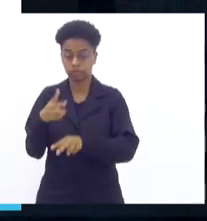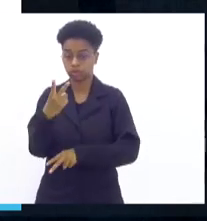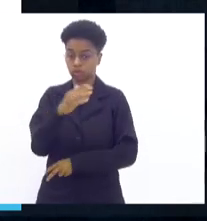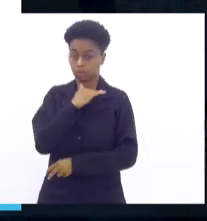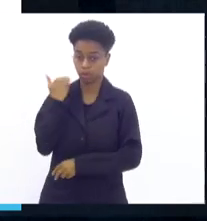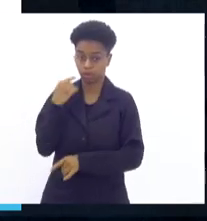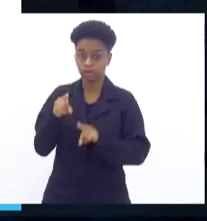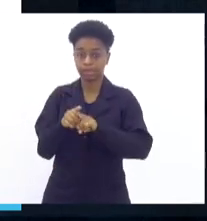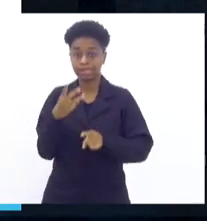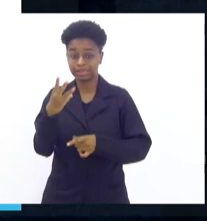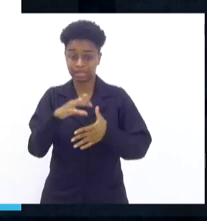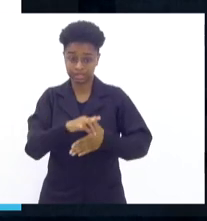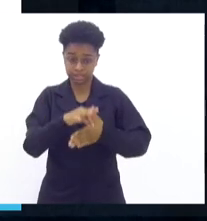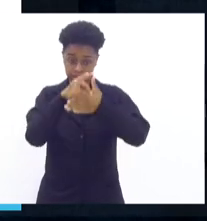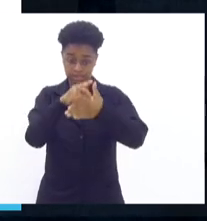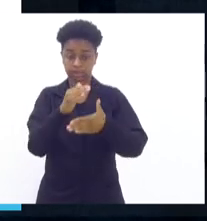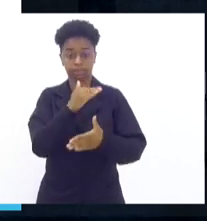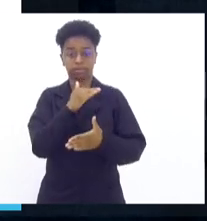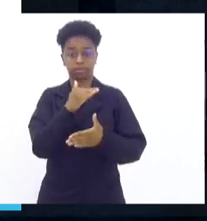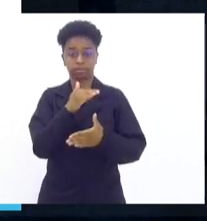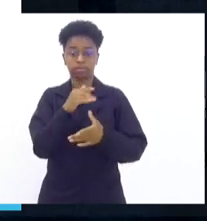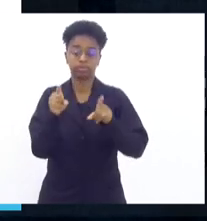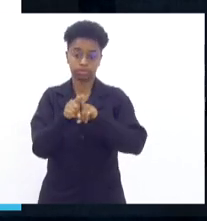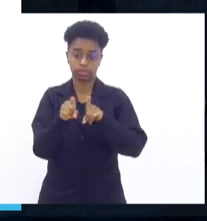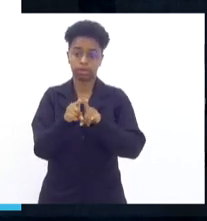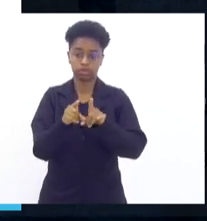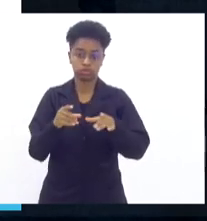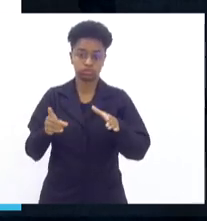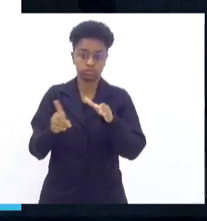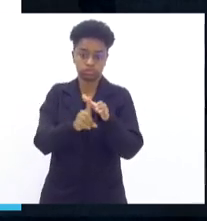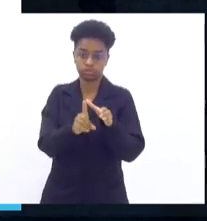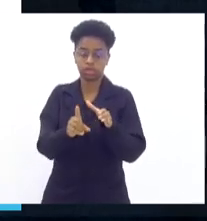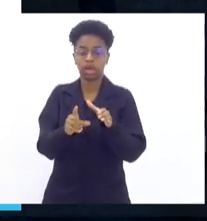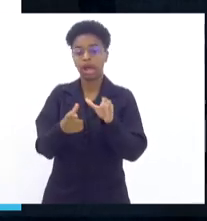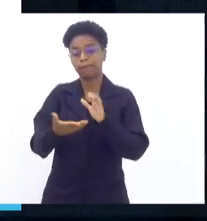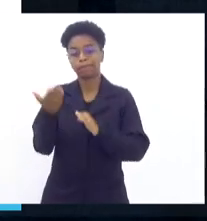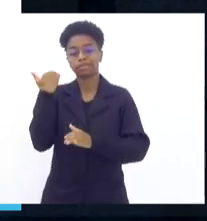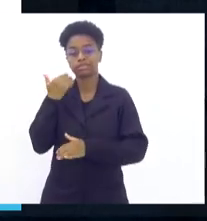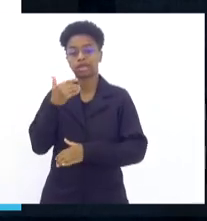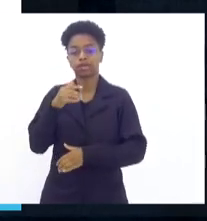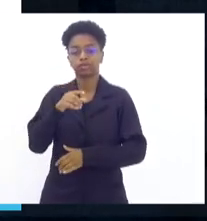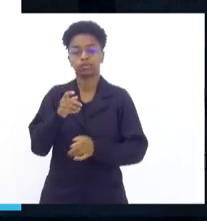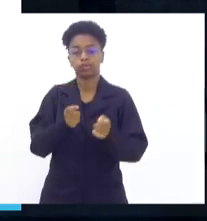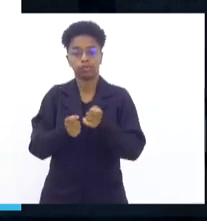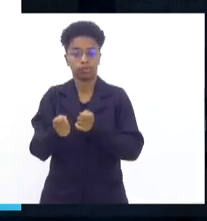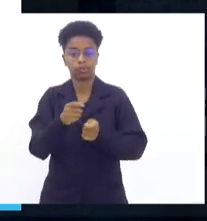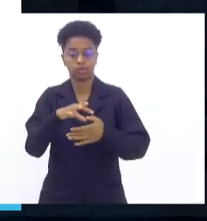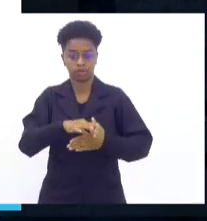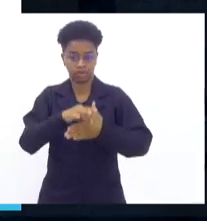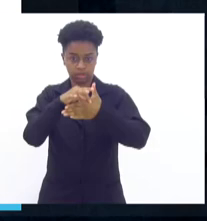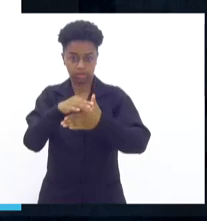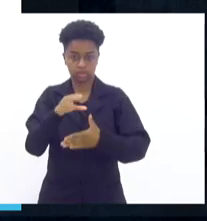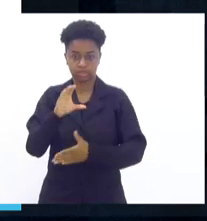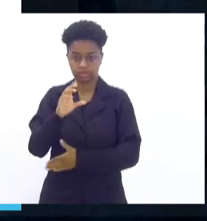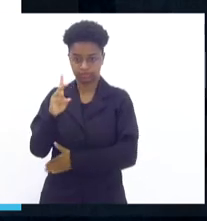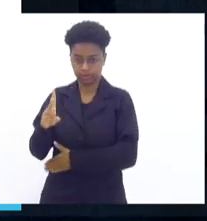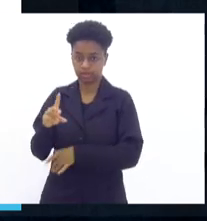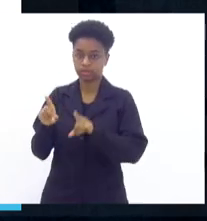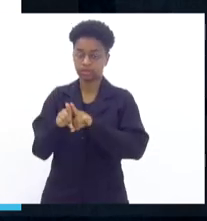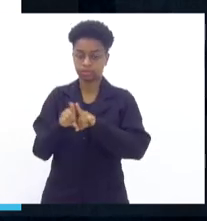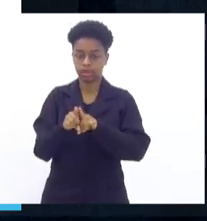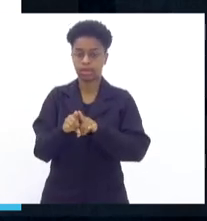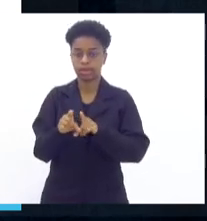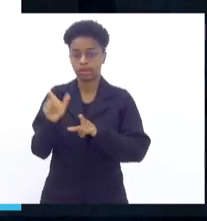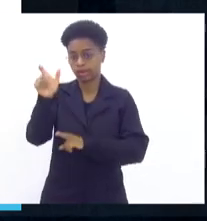três lideranças antigas do complexo do Comando Vermelho, o HO, o Baby, que era o que puxava toda a guerra